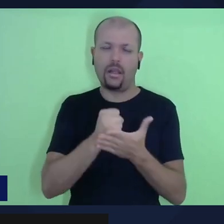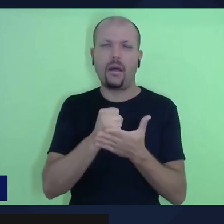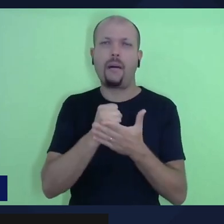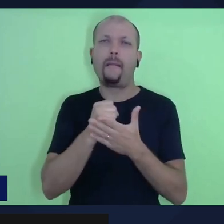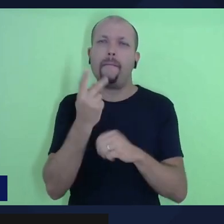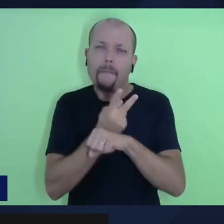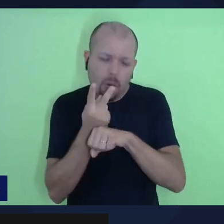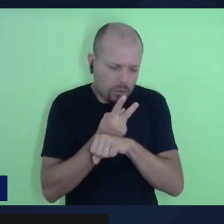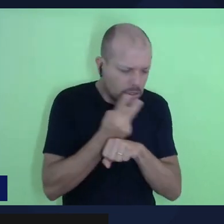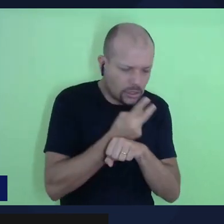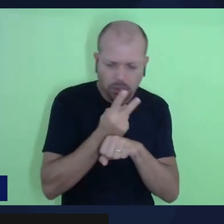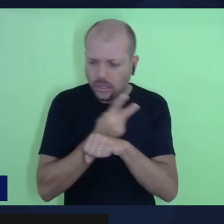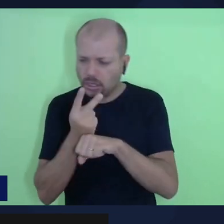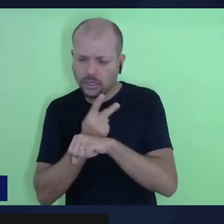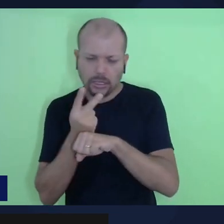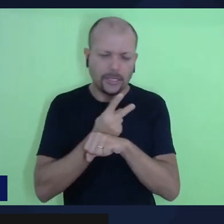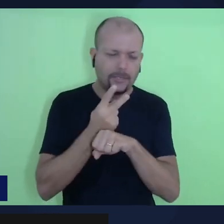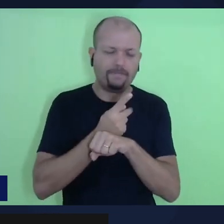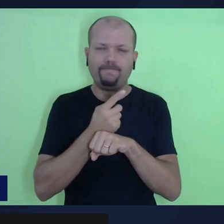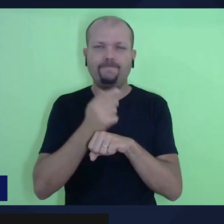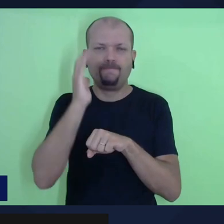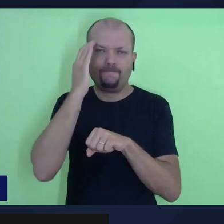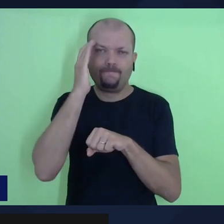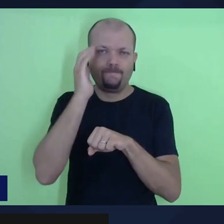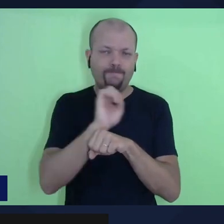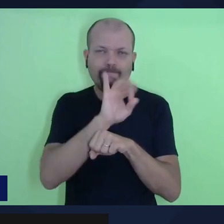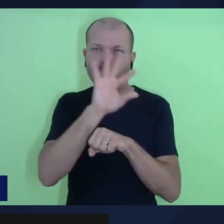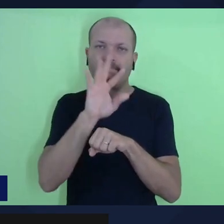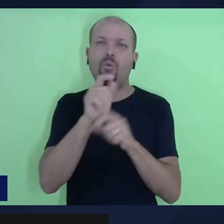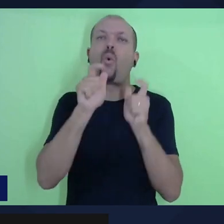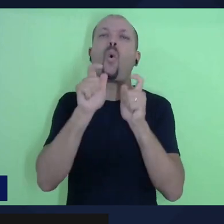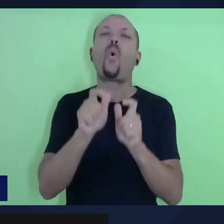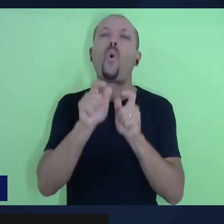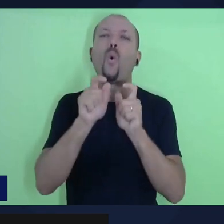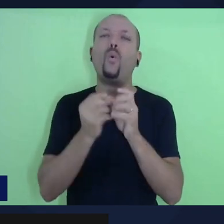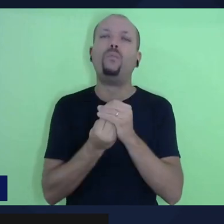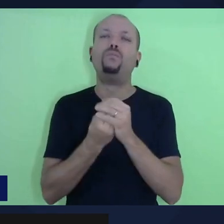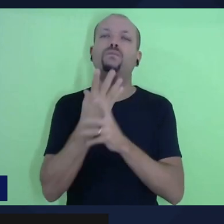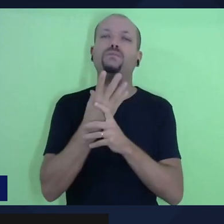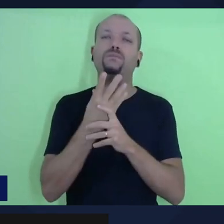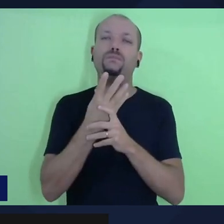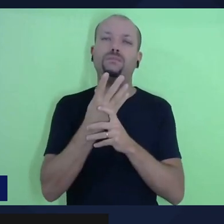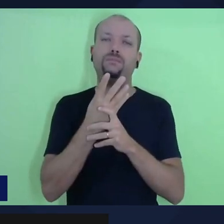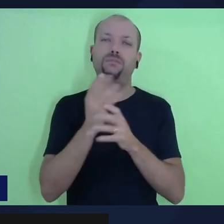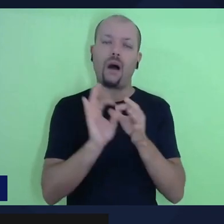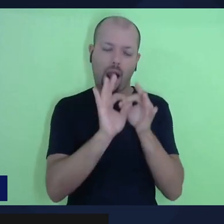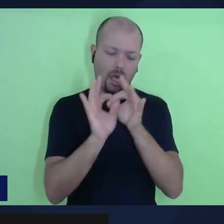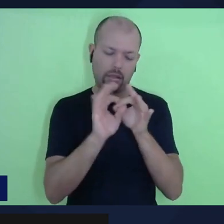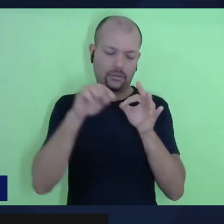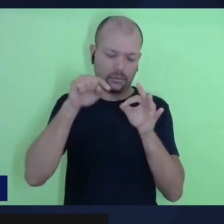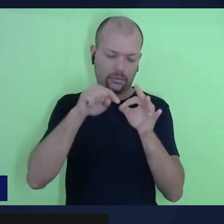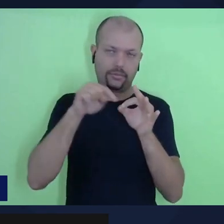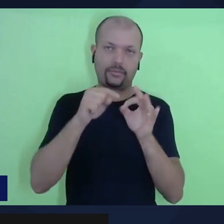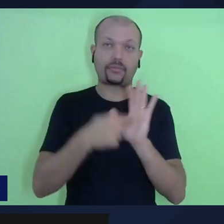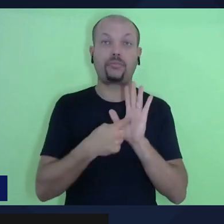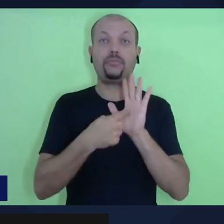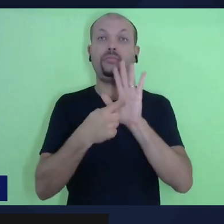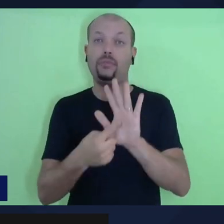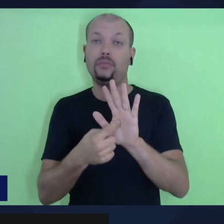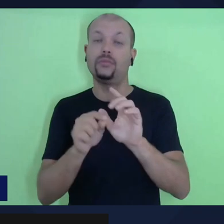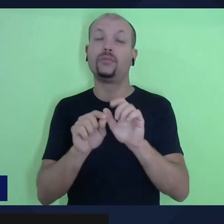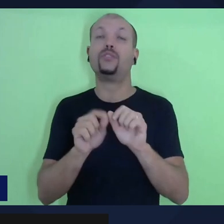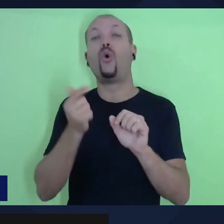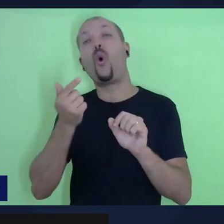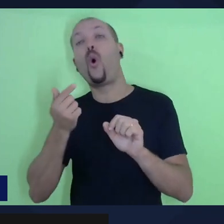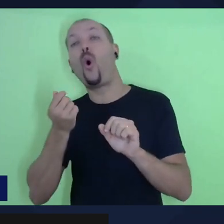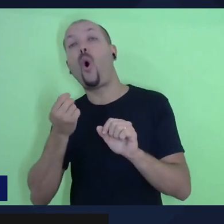sinalizar, identificar aonde que ocorre as terminologias de aliança, tanto explícita quanto de forma não